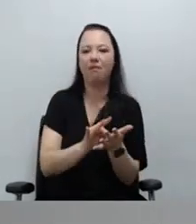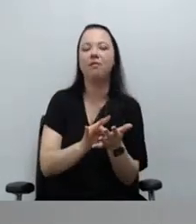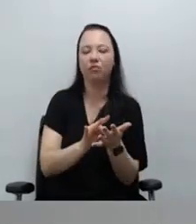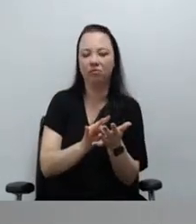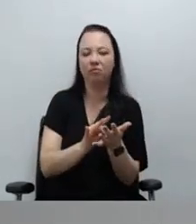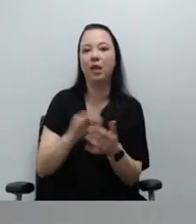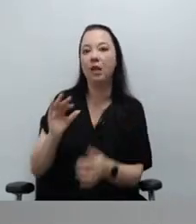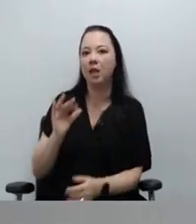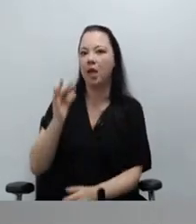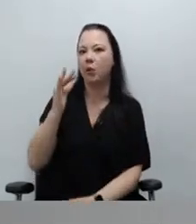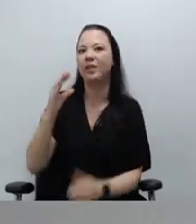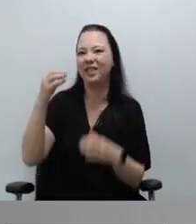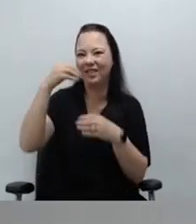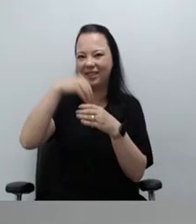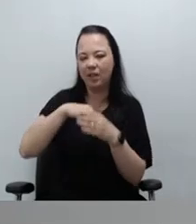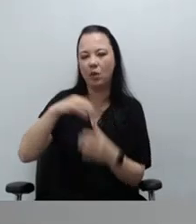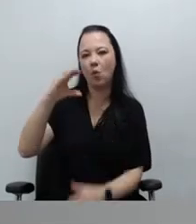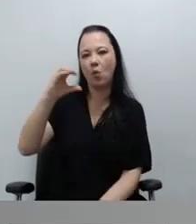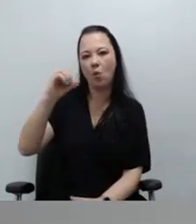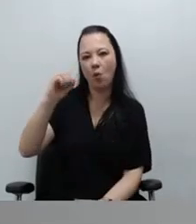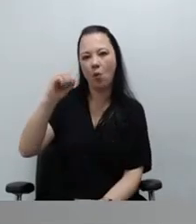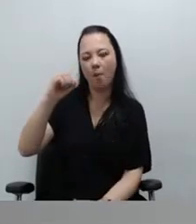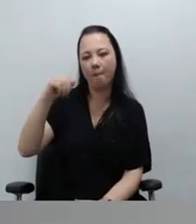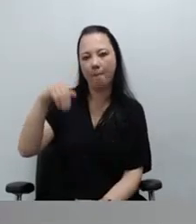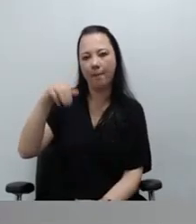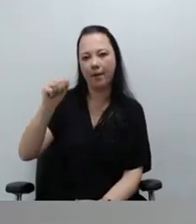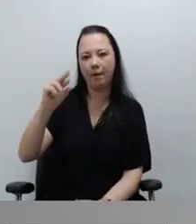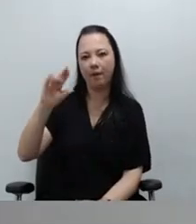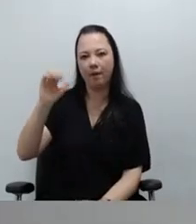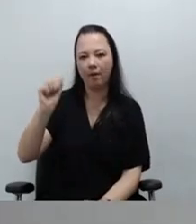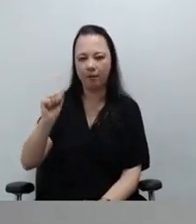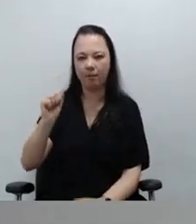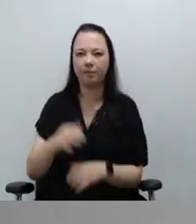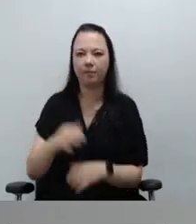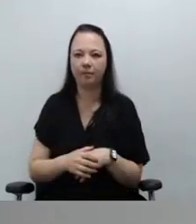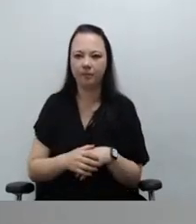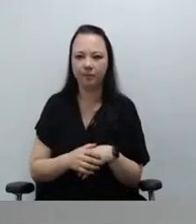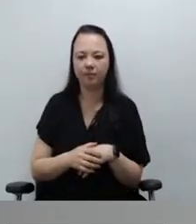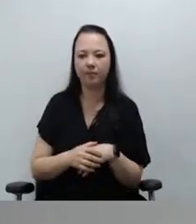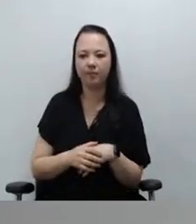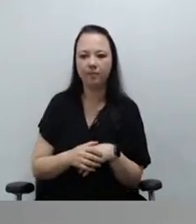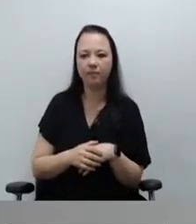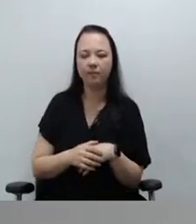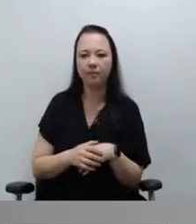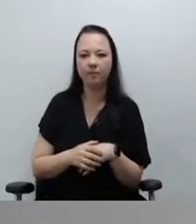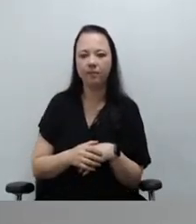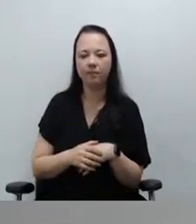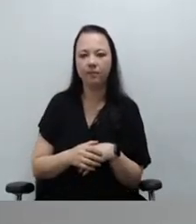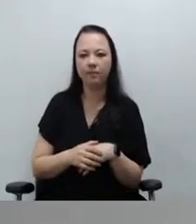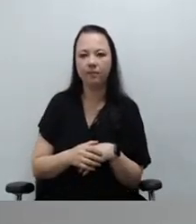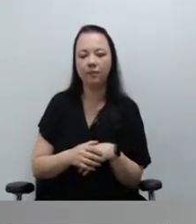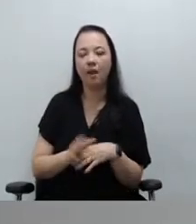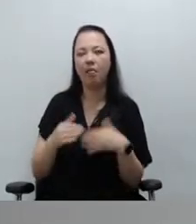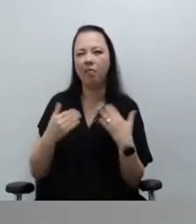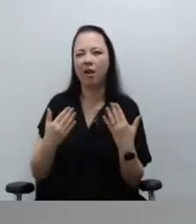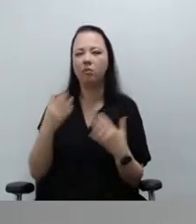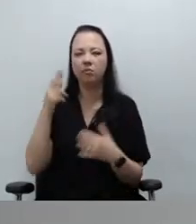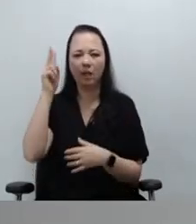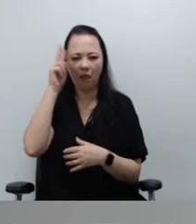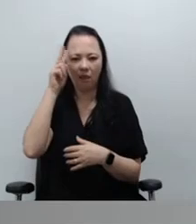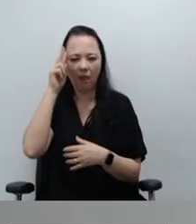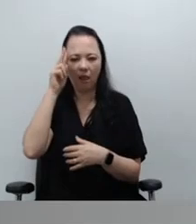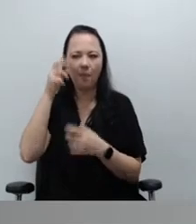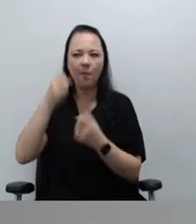documento nesse sentido, na primeira SUB, compartilhado conosco, salvo engano, no ano passado, para